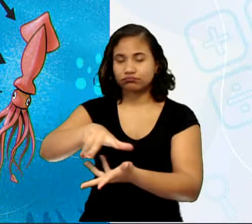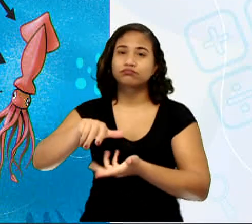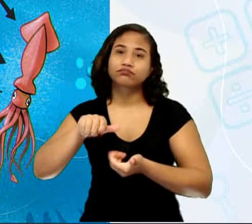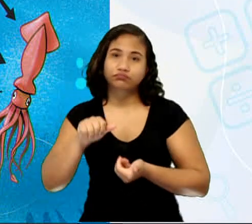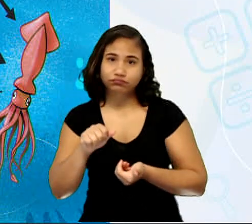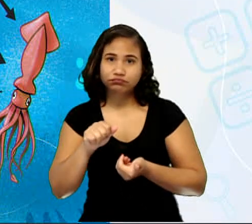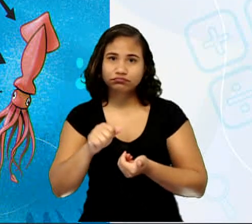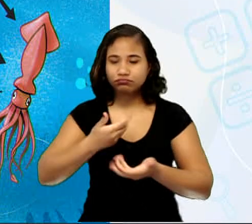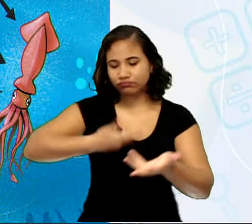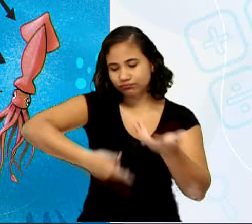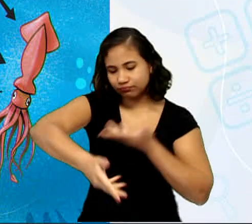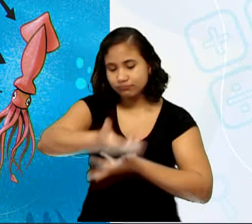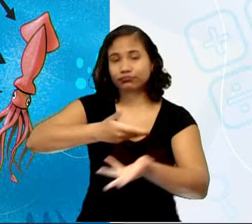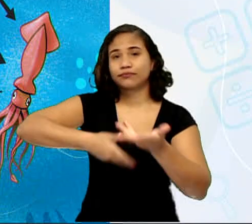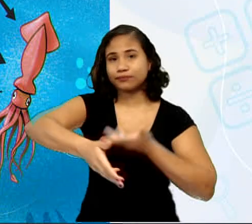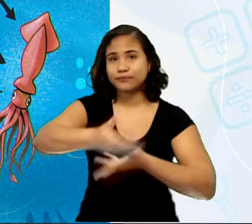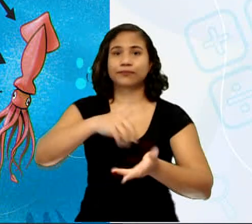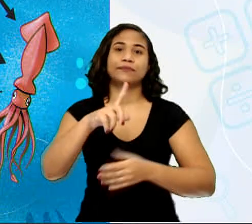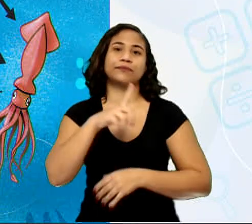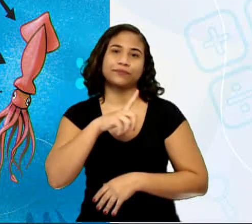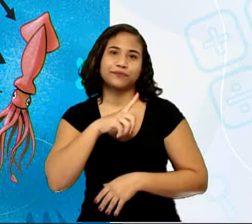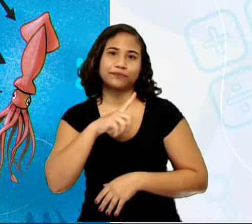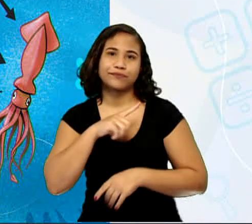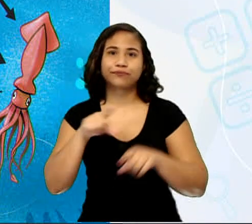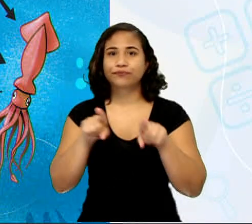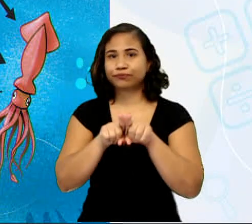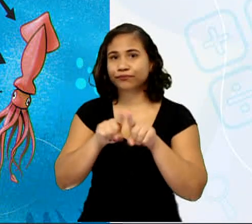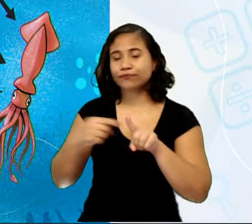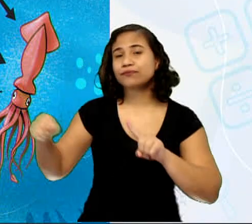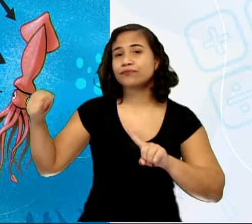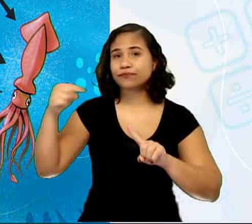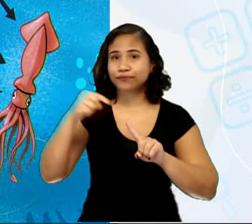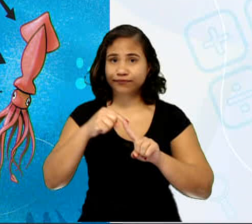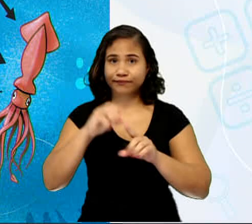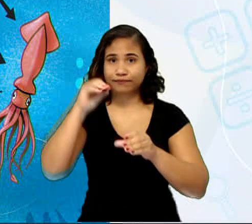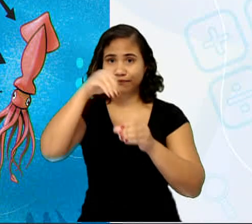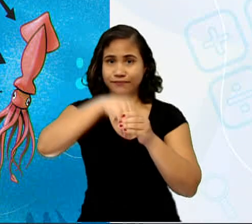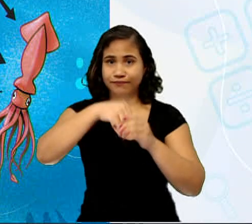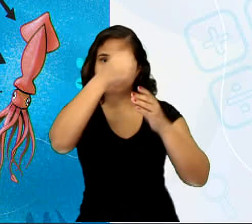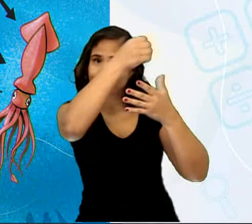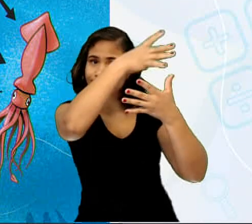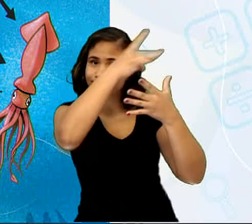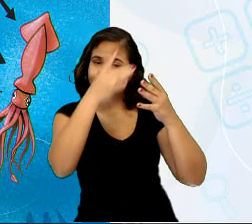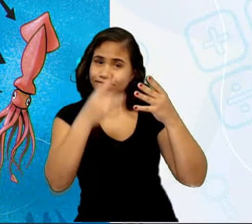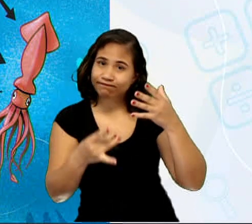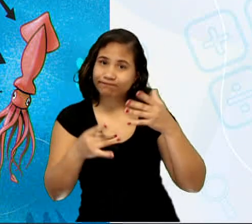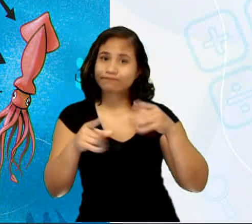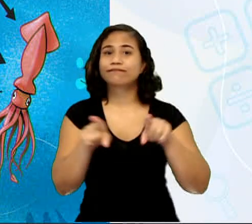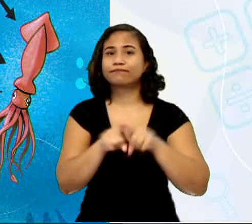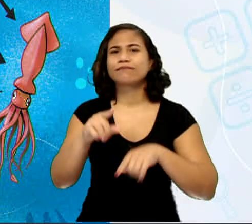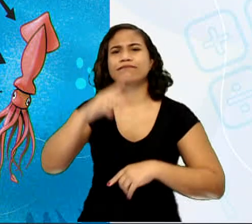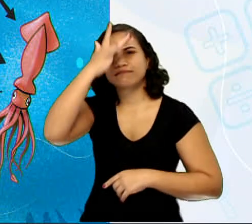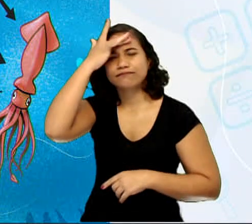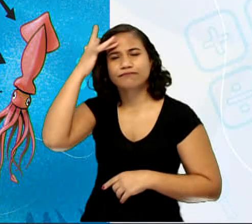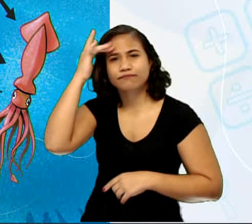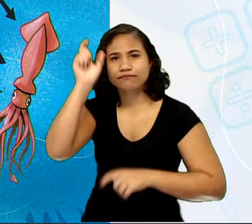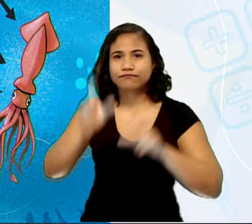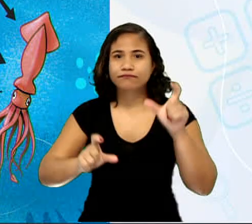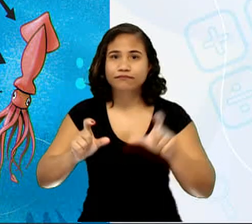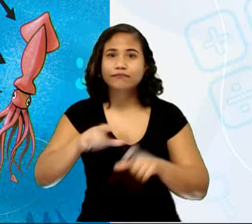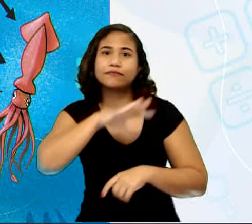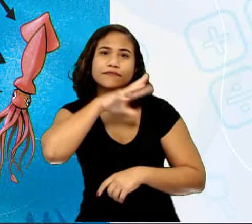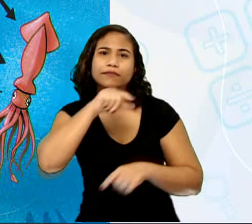essa relação e têm funções específicas aí. Existem seres vivos que têm como função